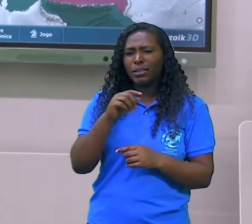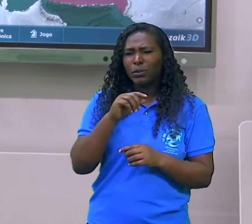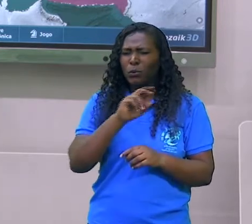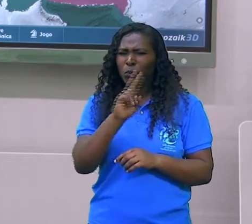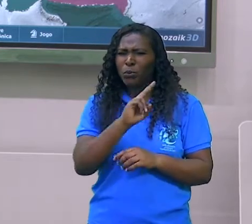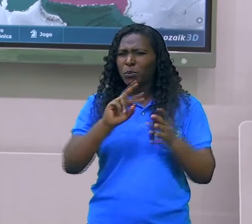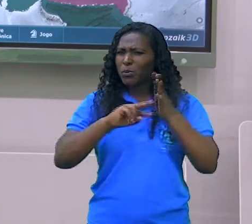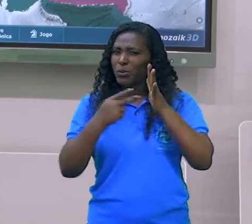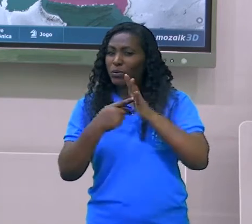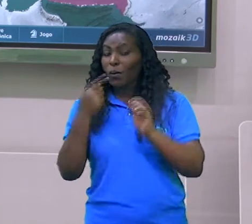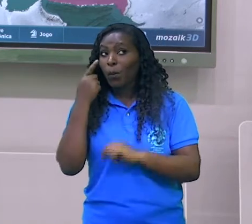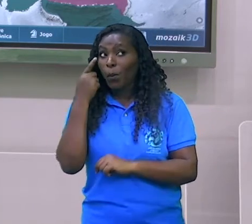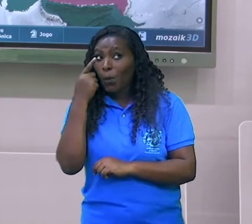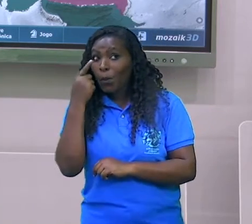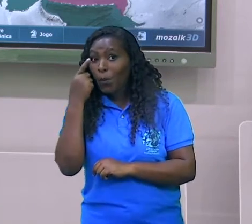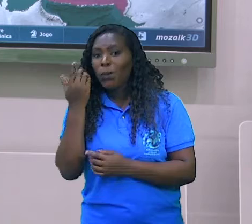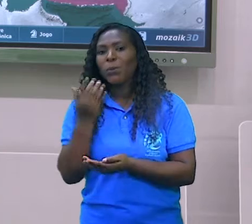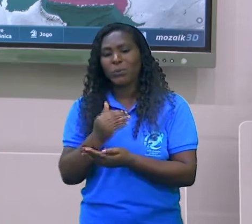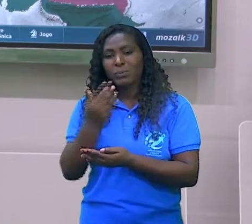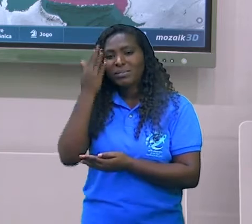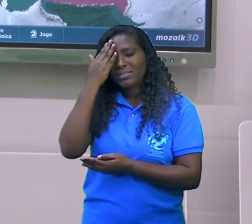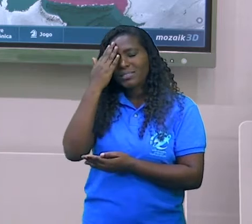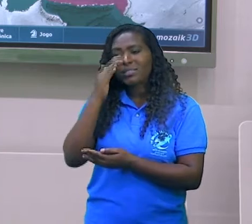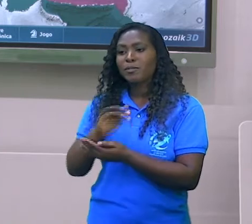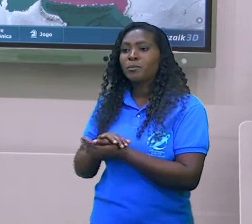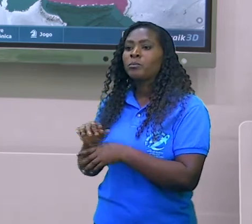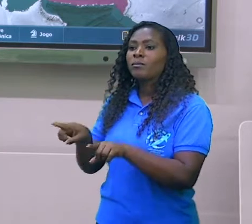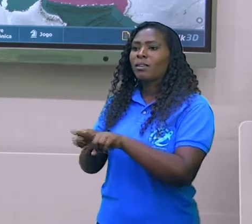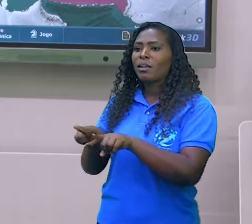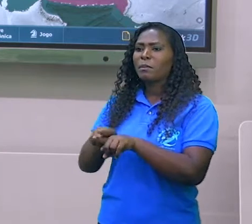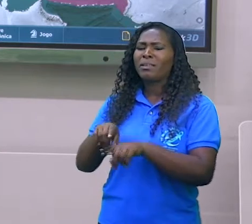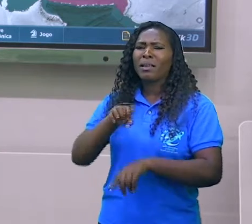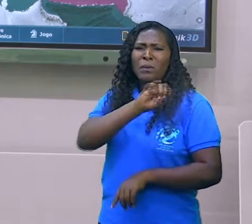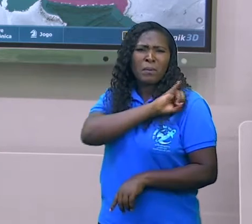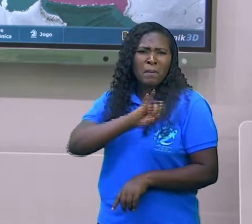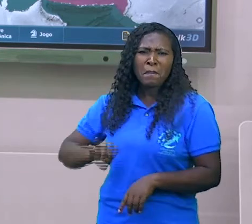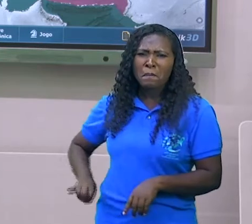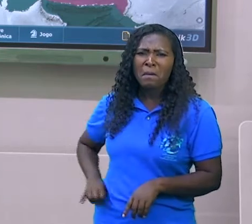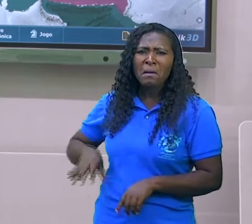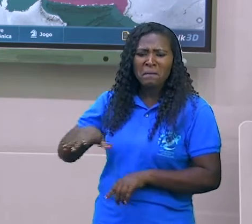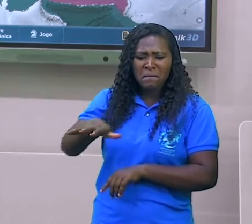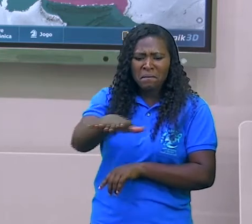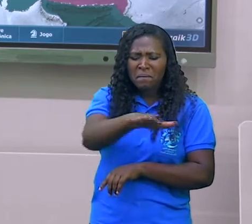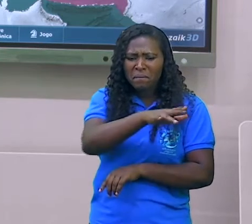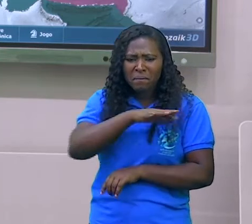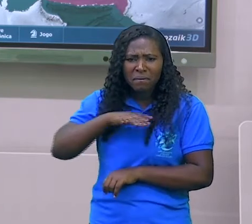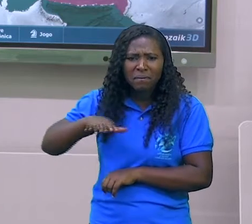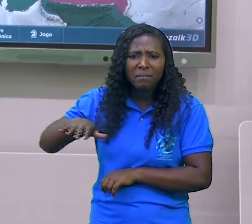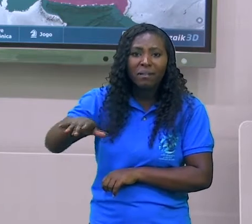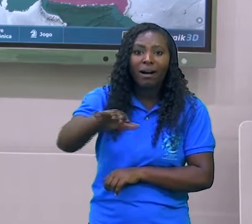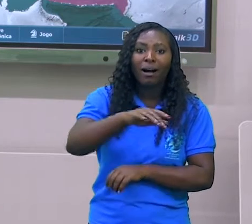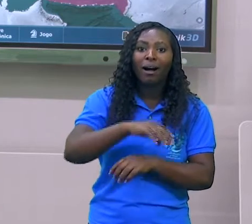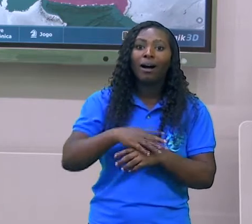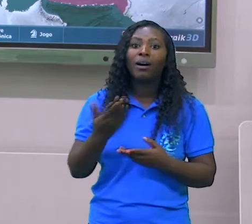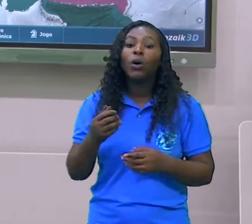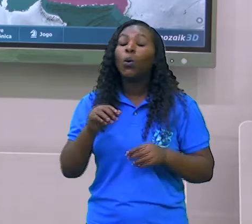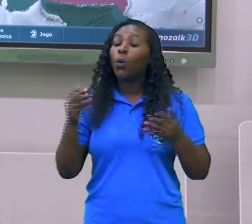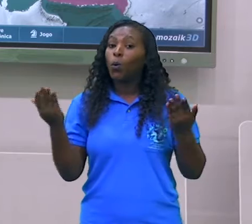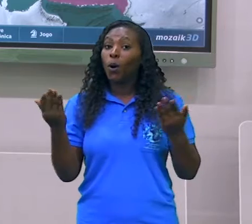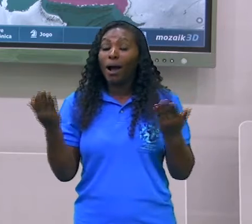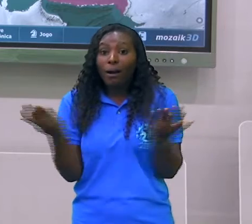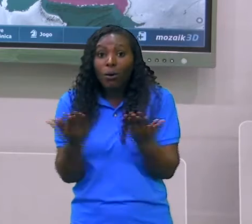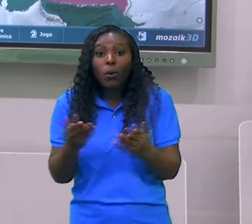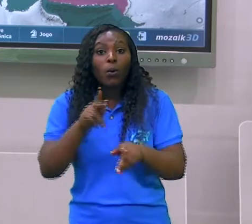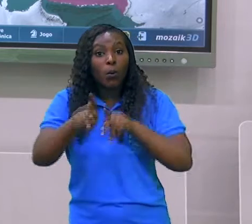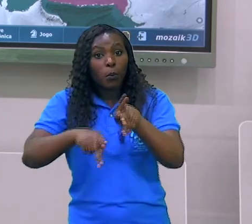Seleuco-Nicato, Império de Ptolomeu, que é os macedônios gregos